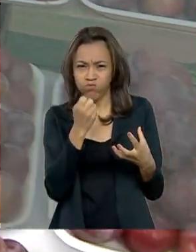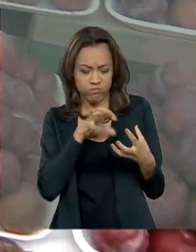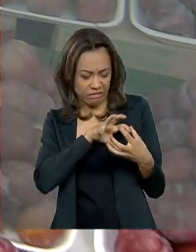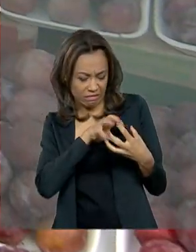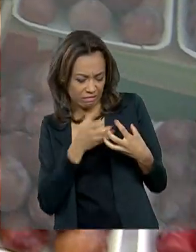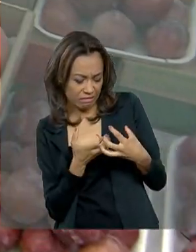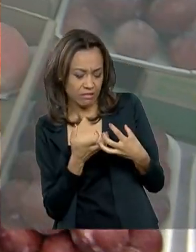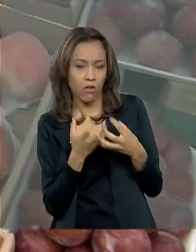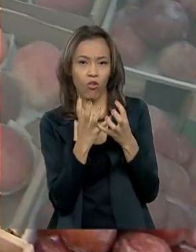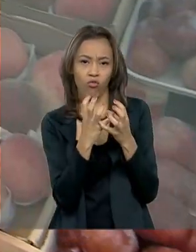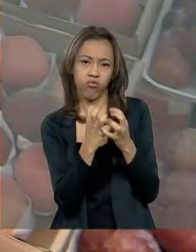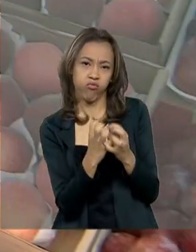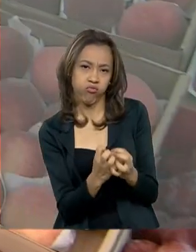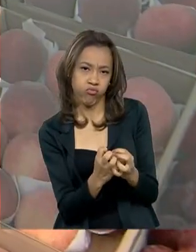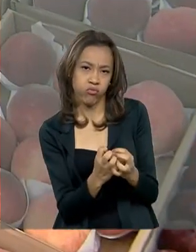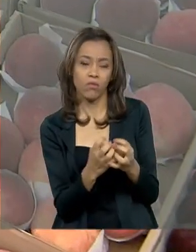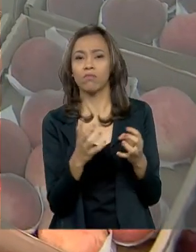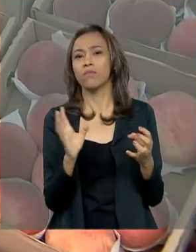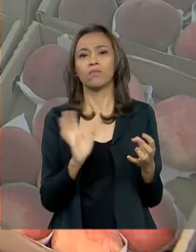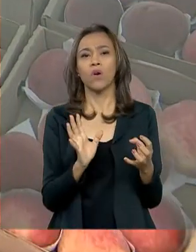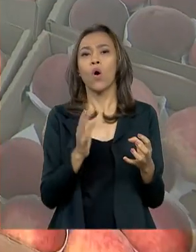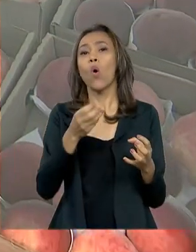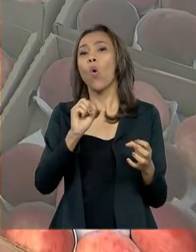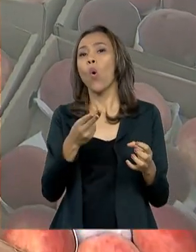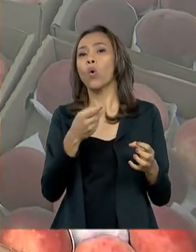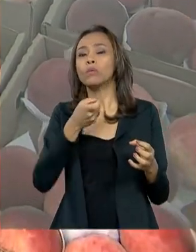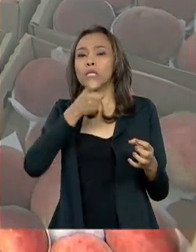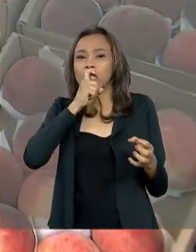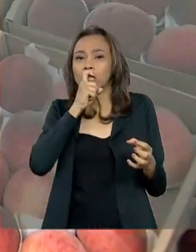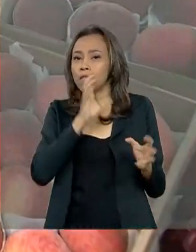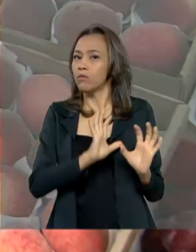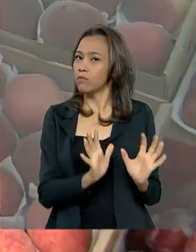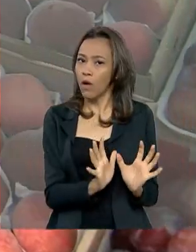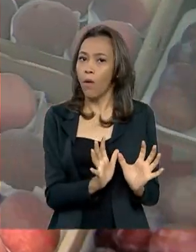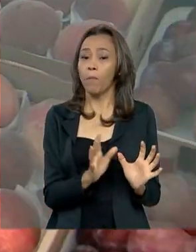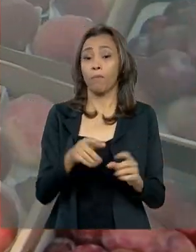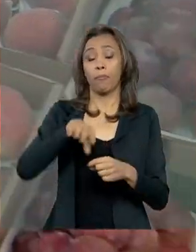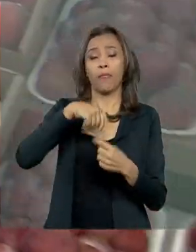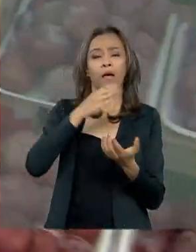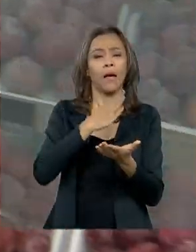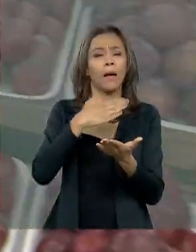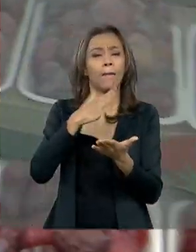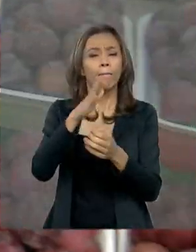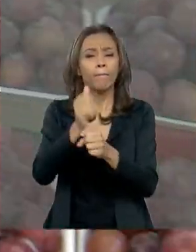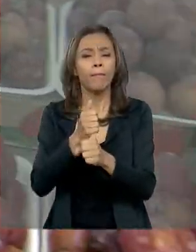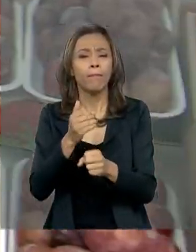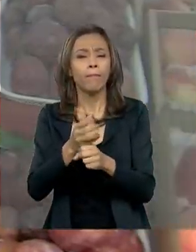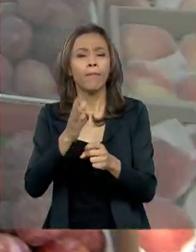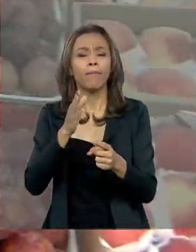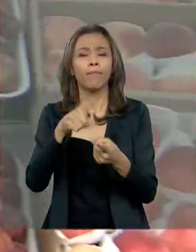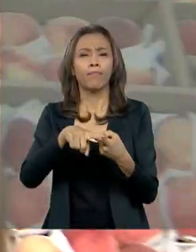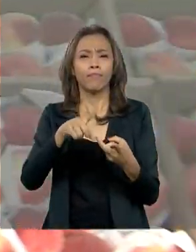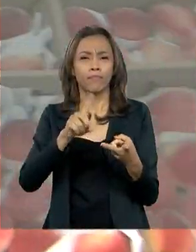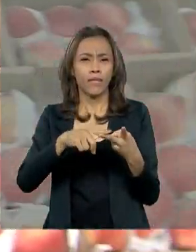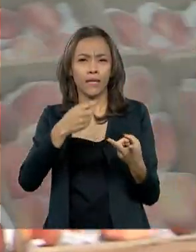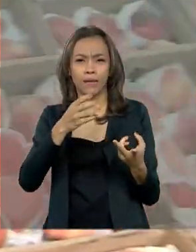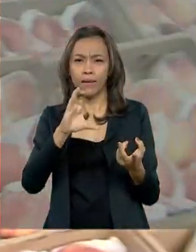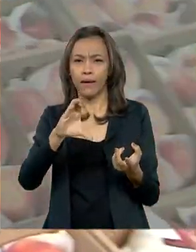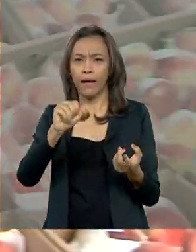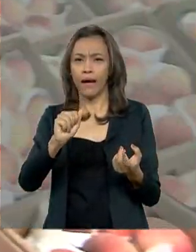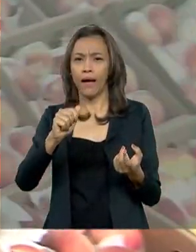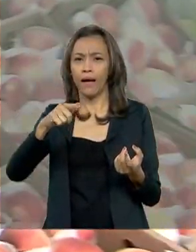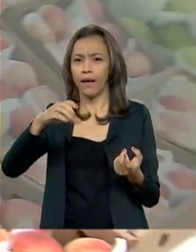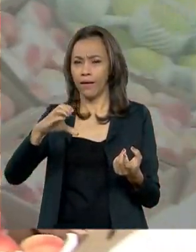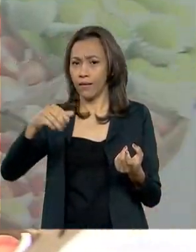desidratados, murchos ou congelados. Abacate, alface, banana, batata, caqui e mamão são alguns dos 17